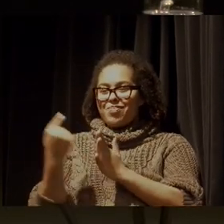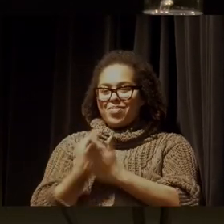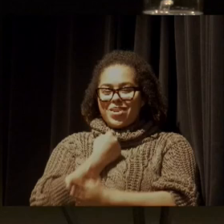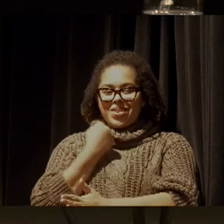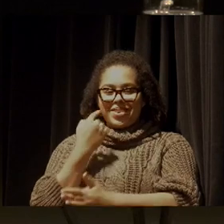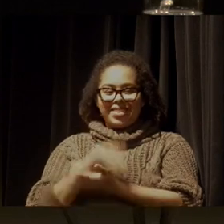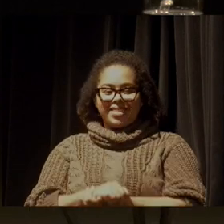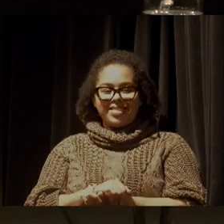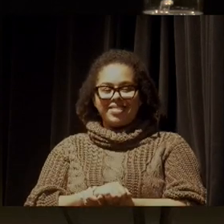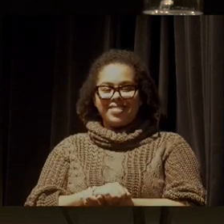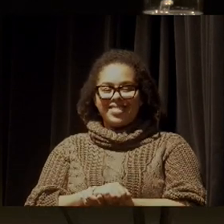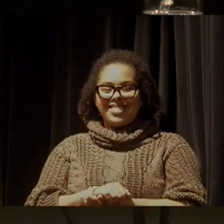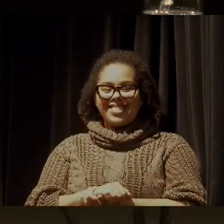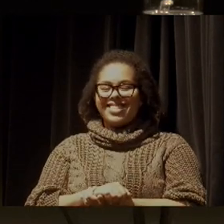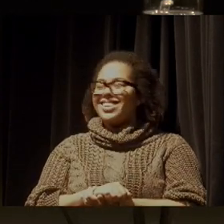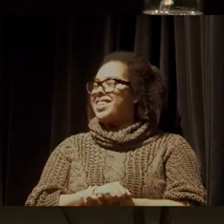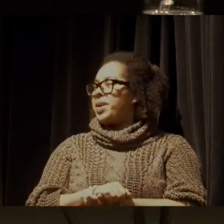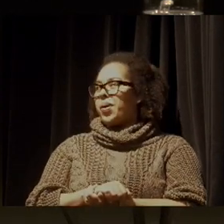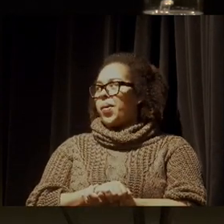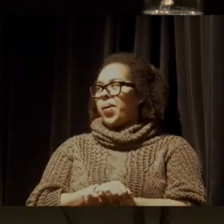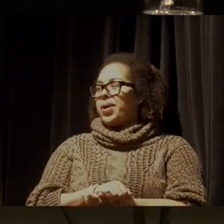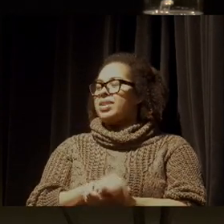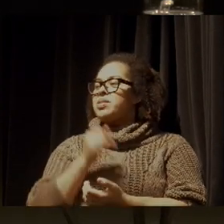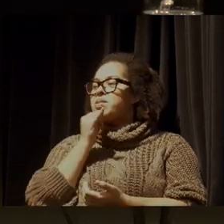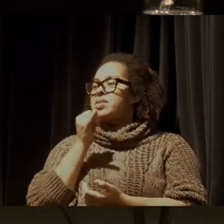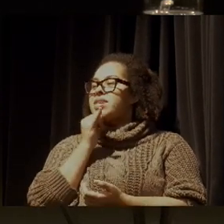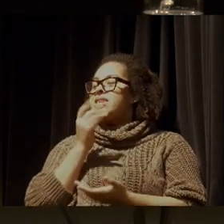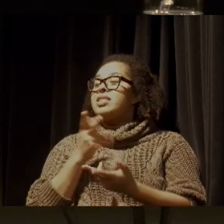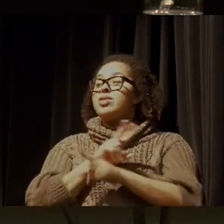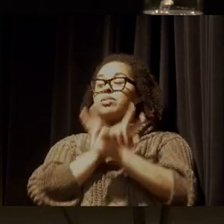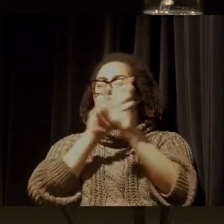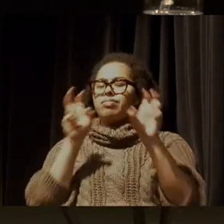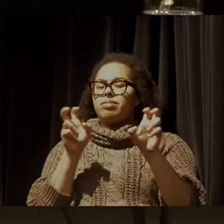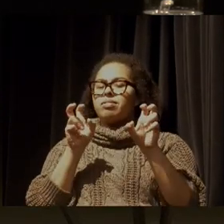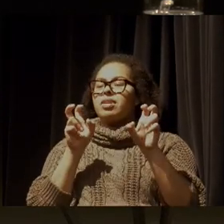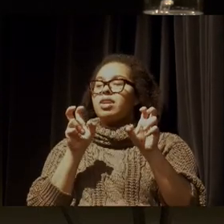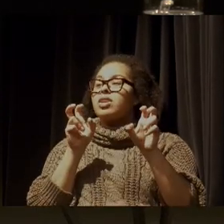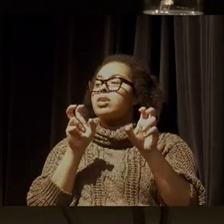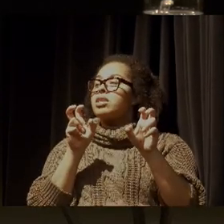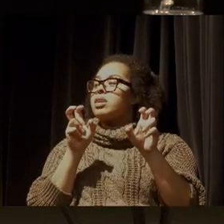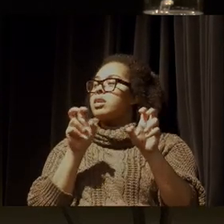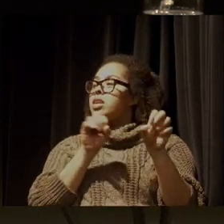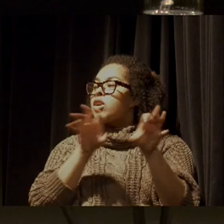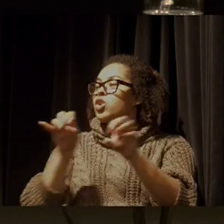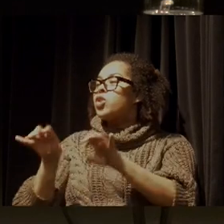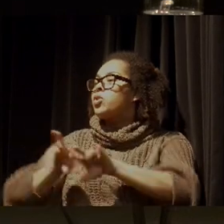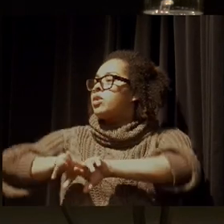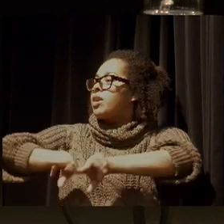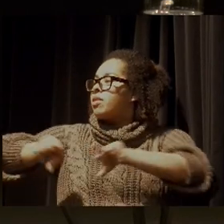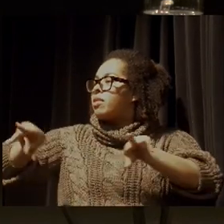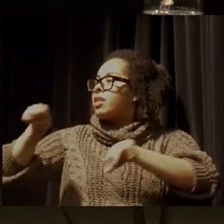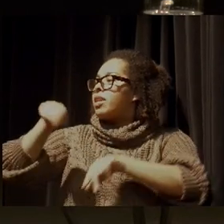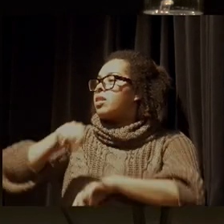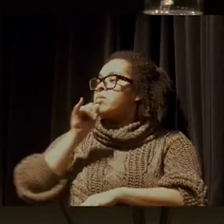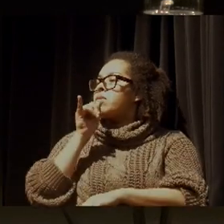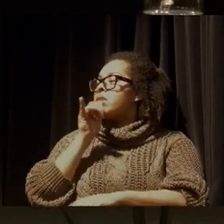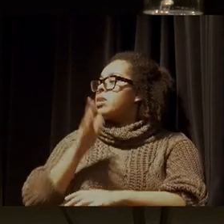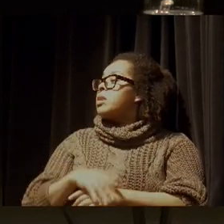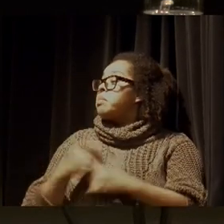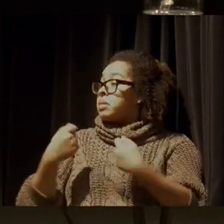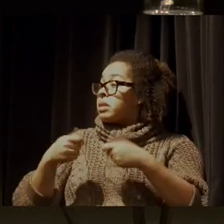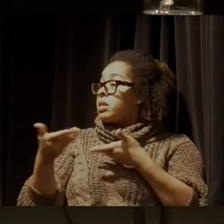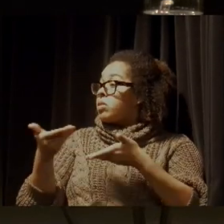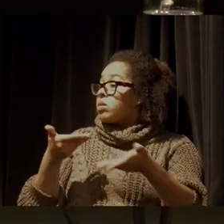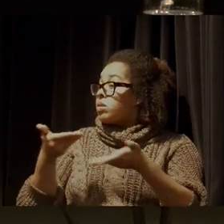pontos frágeis de atuação que os educadores, temos muitos educadores na plateia hoje aqui, precisam trabalhar melhor.